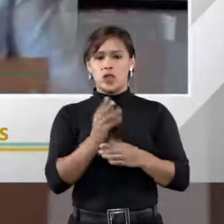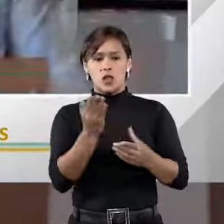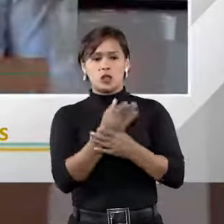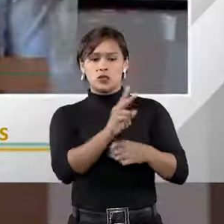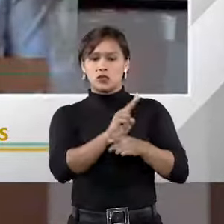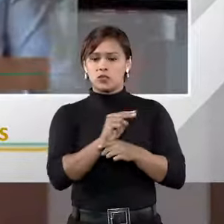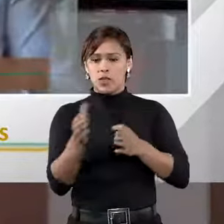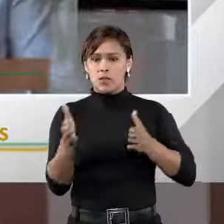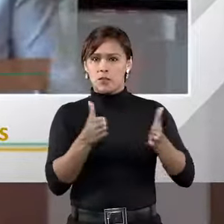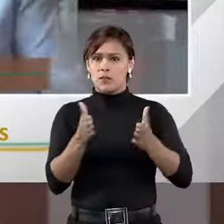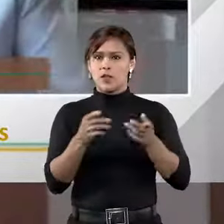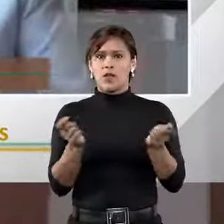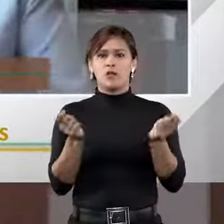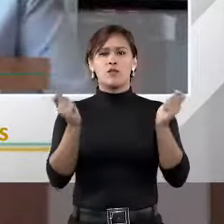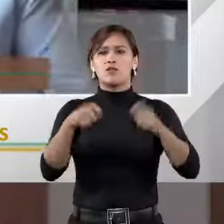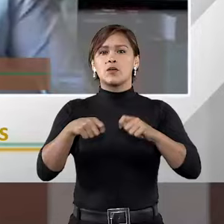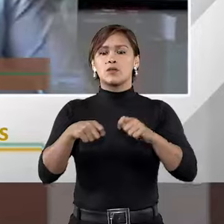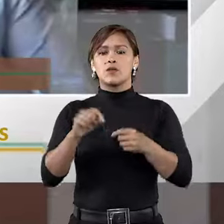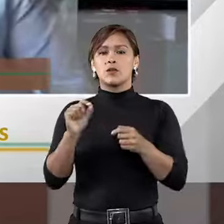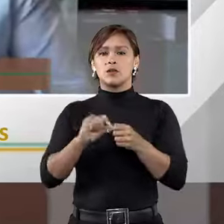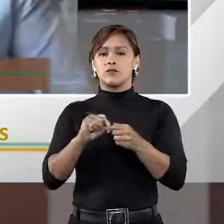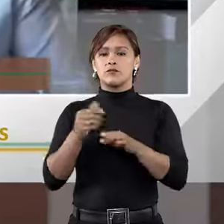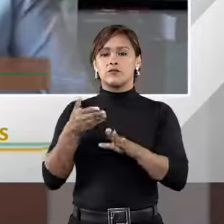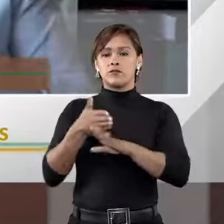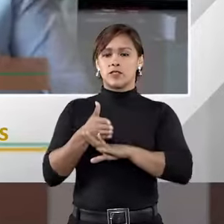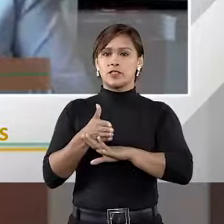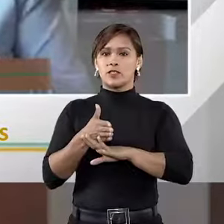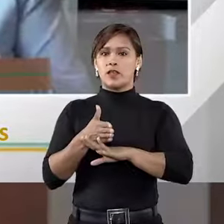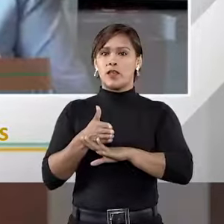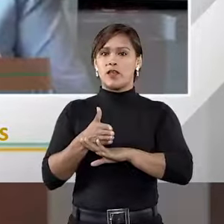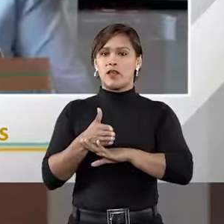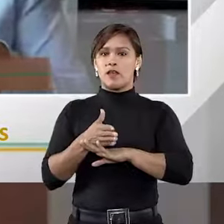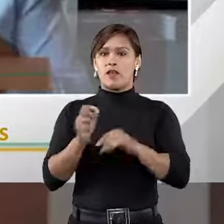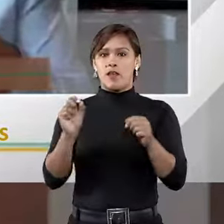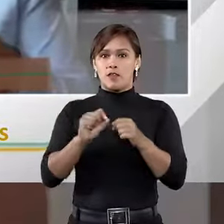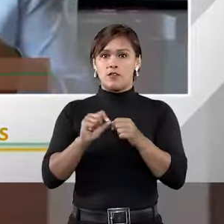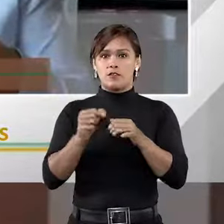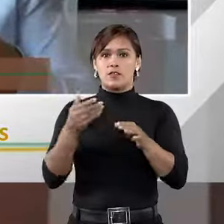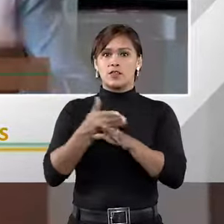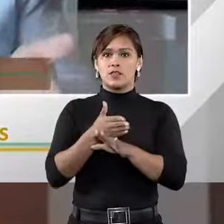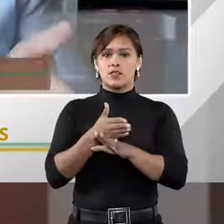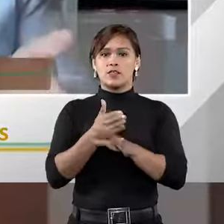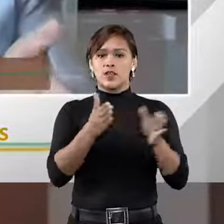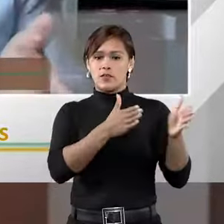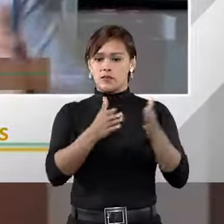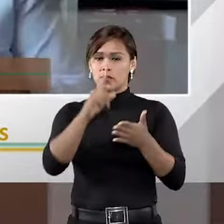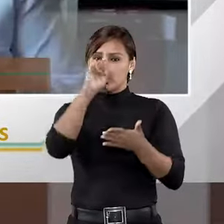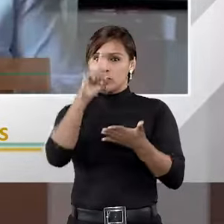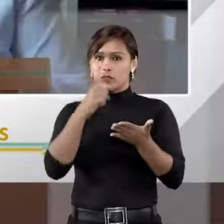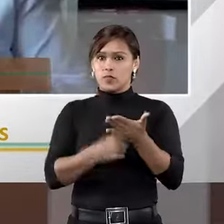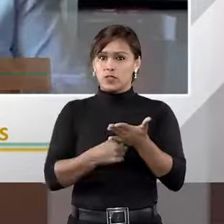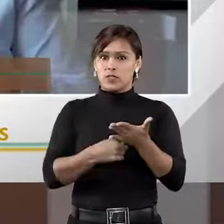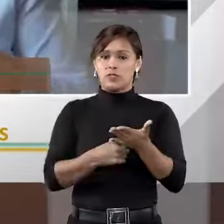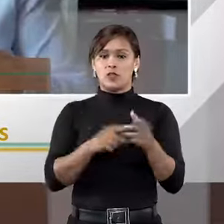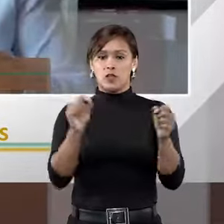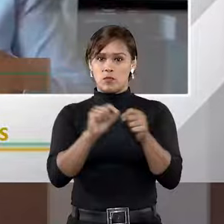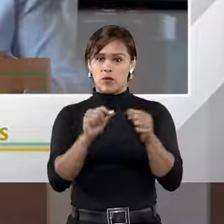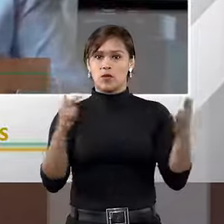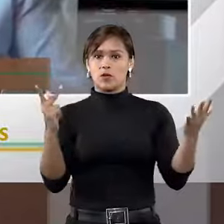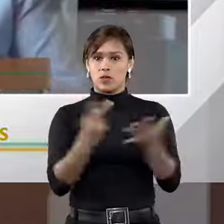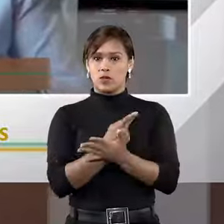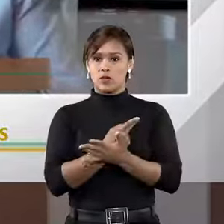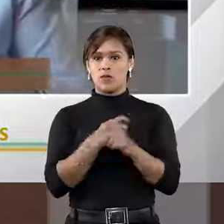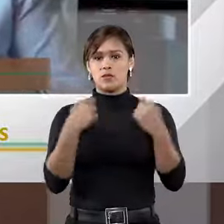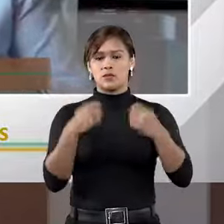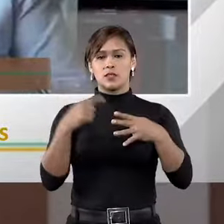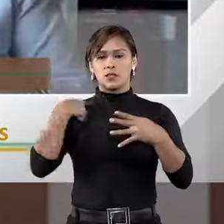provisórias, ele não vai poder efetivar, veja que a efetivação da tutela provisória vem de uma decisão, a decisão para ser efetivada precisa